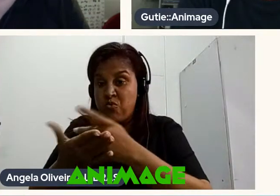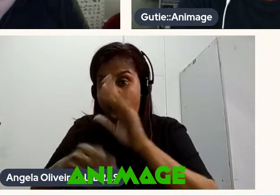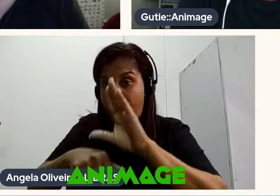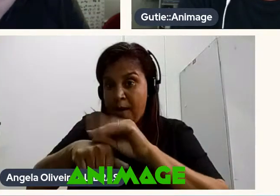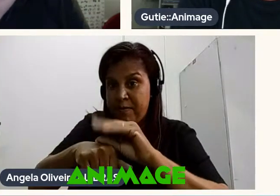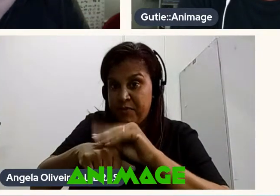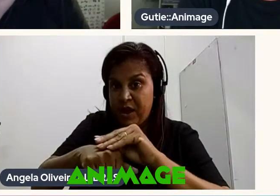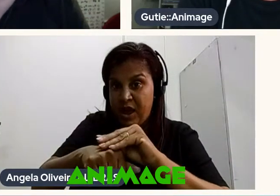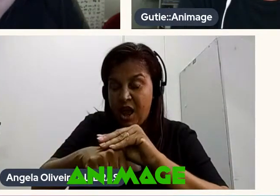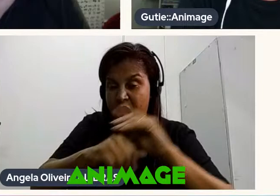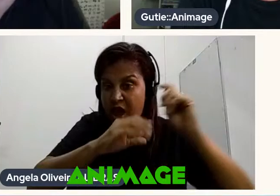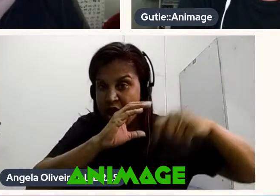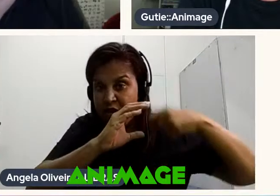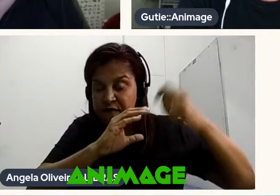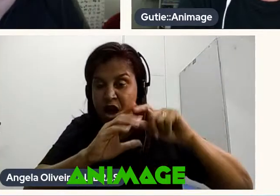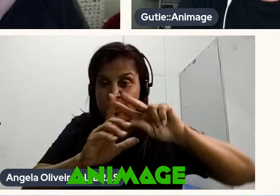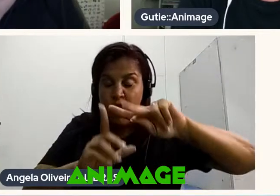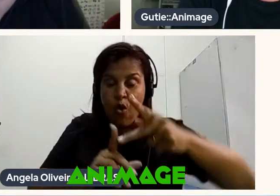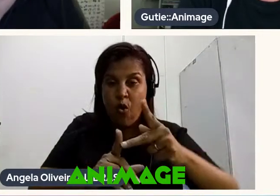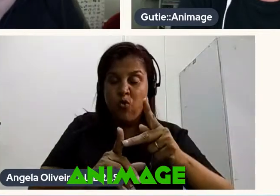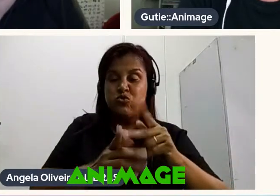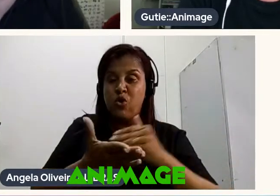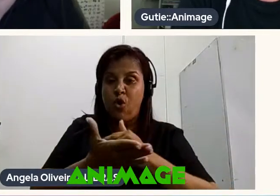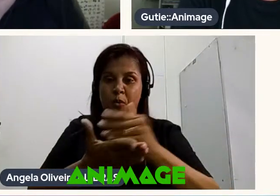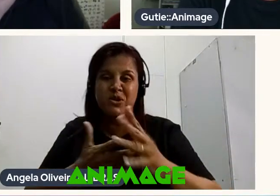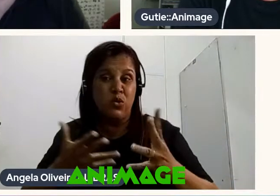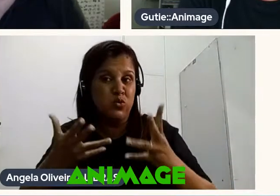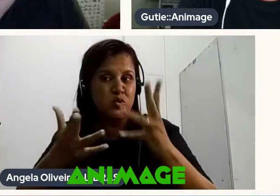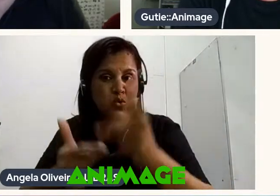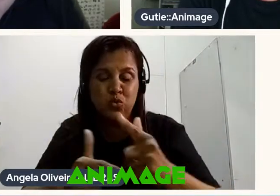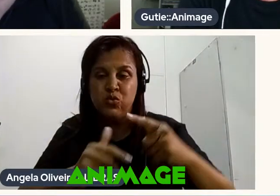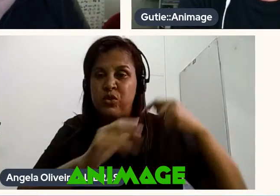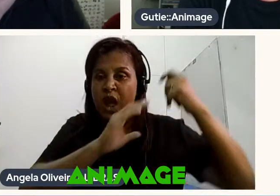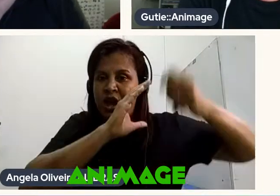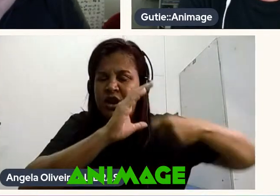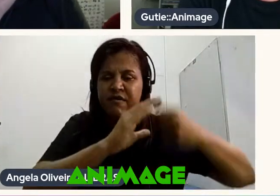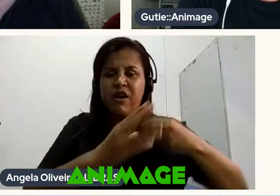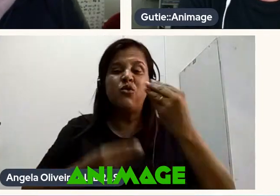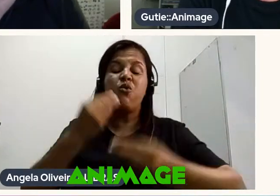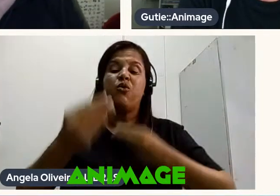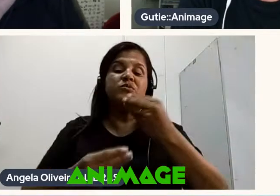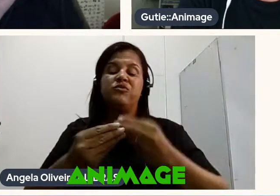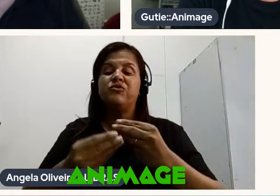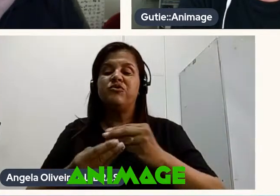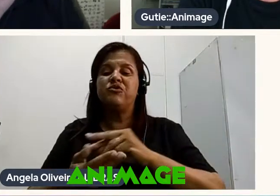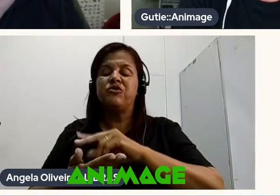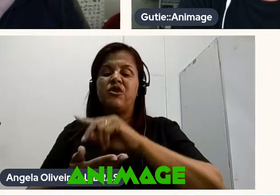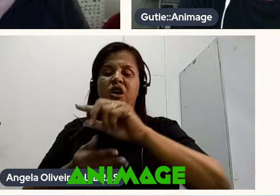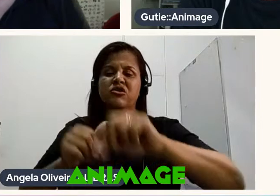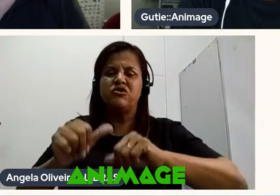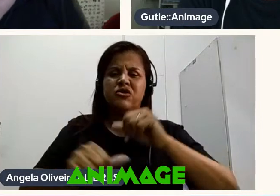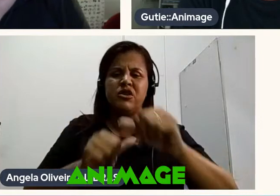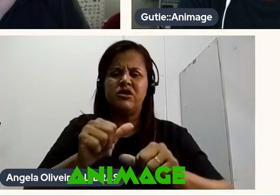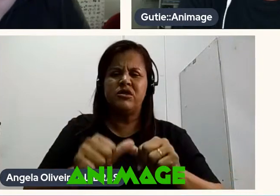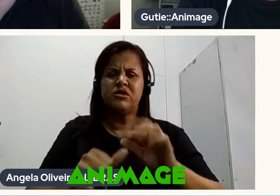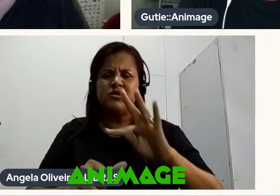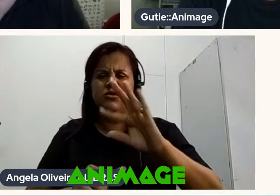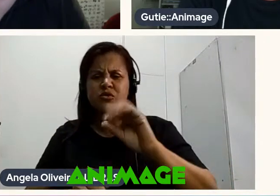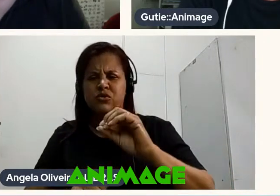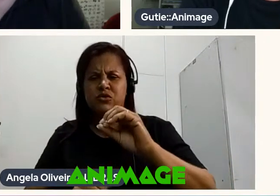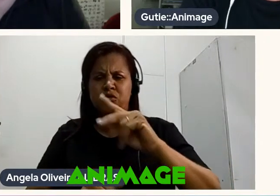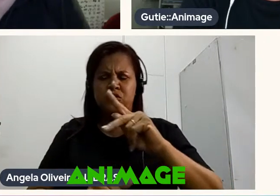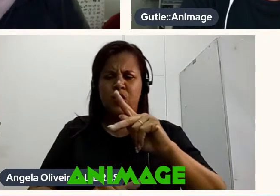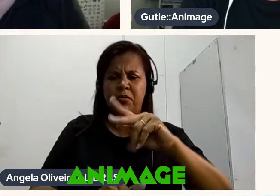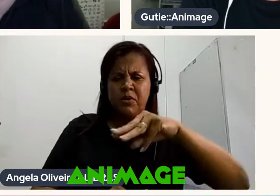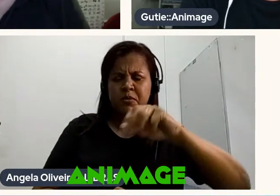Quando tudo já está gravado E a Clara pergunta Como funciona A geração de alternativas No stop motion Por exemplo